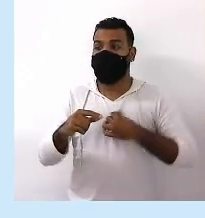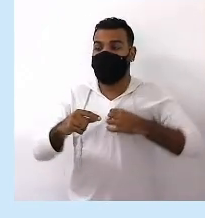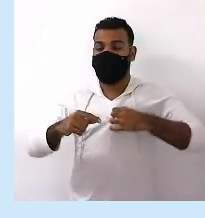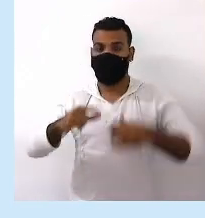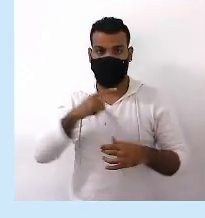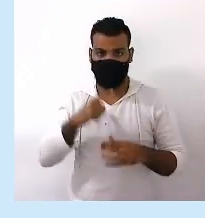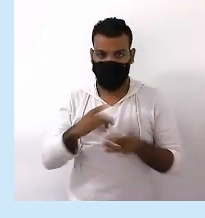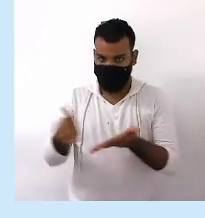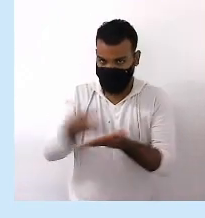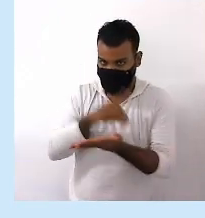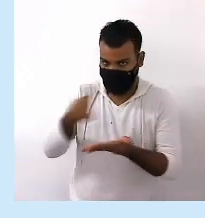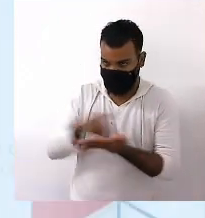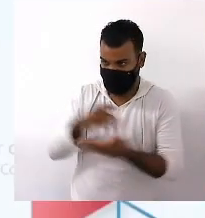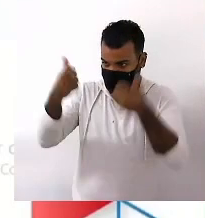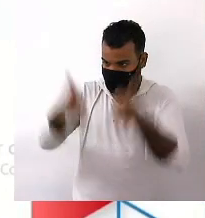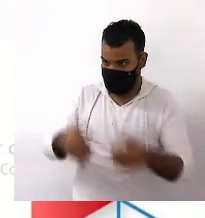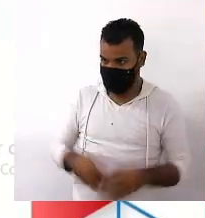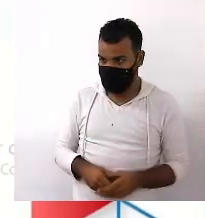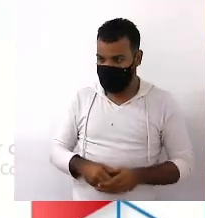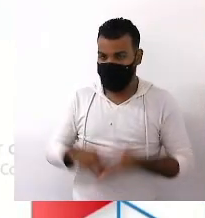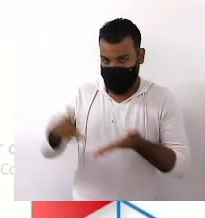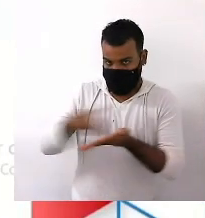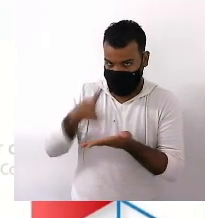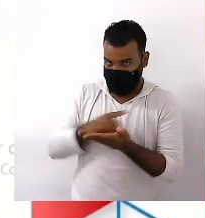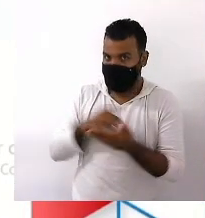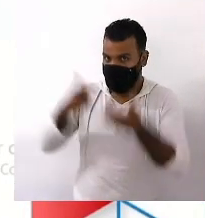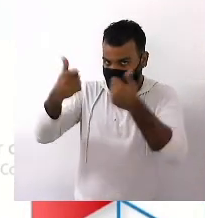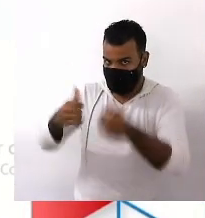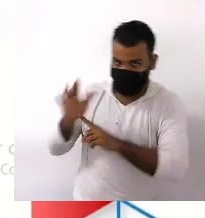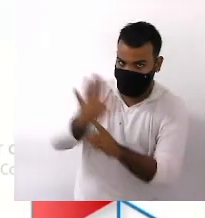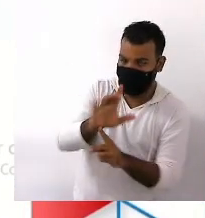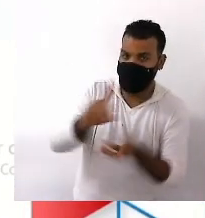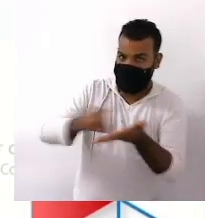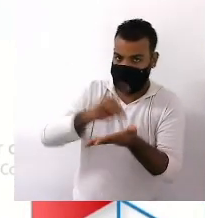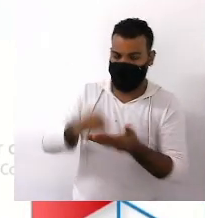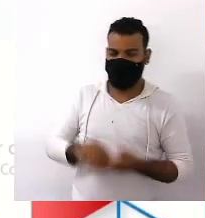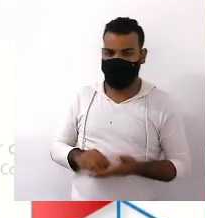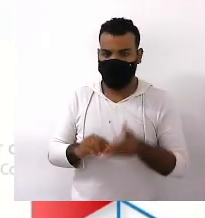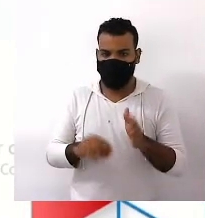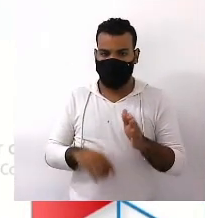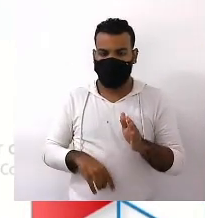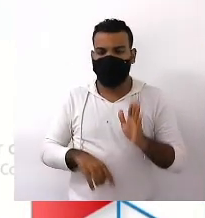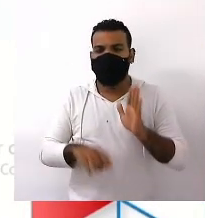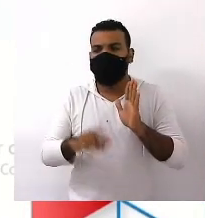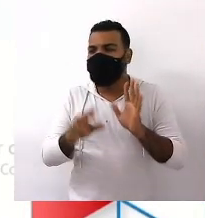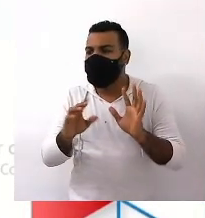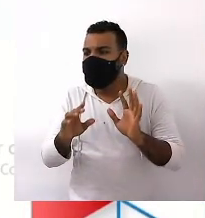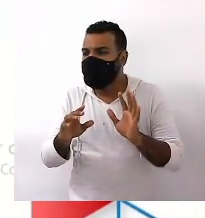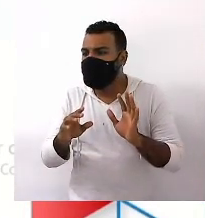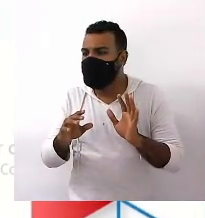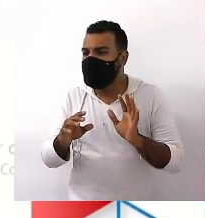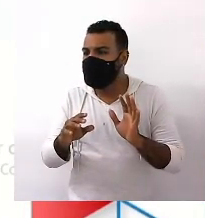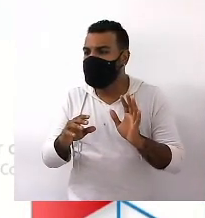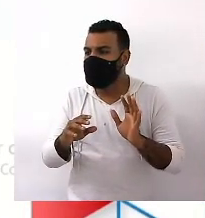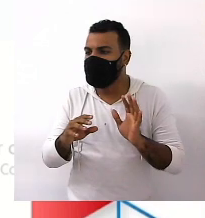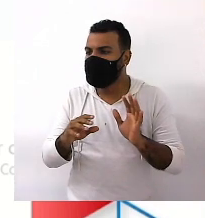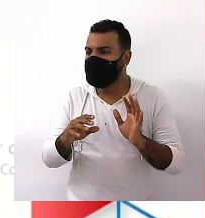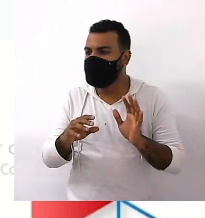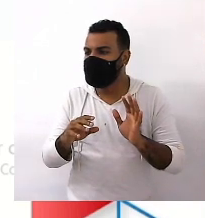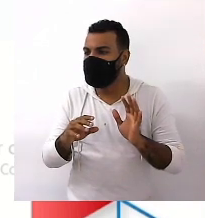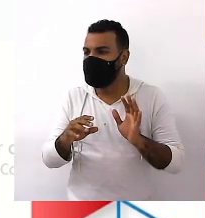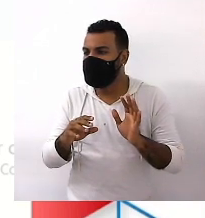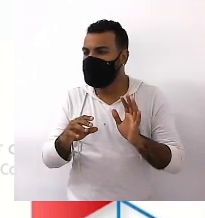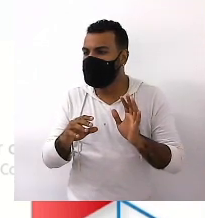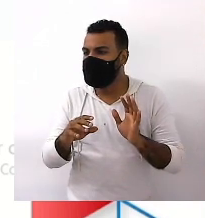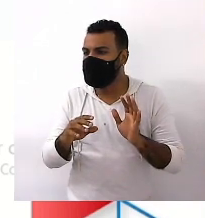dicionário Olha aí, ó Dicionário, definição Legal Ou seja, é um adjetivo